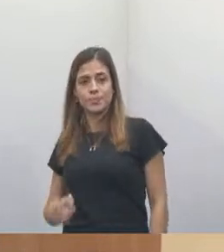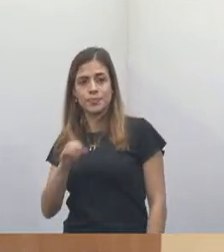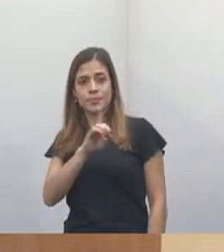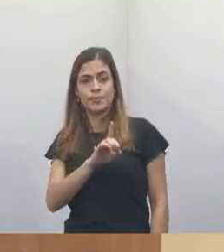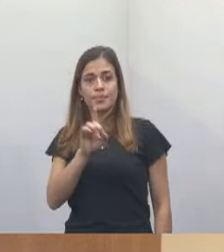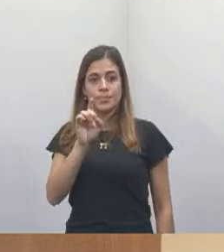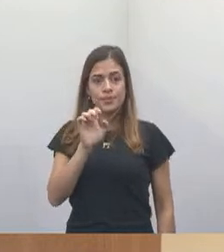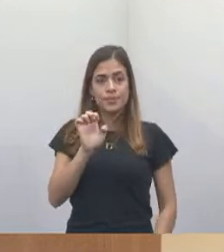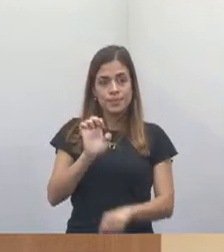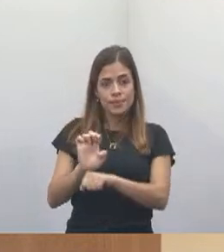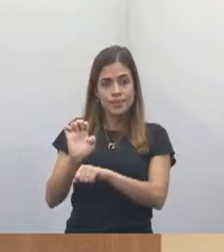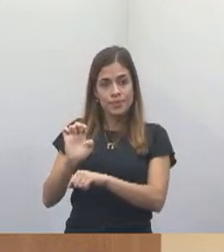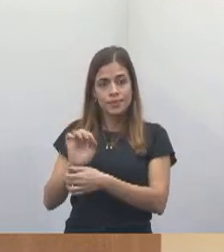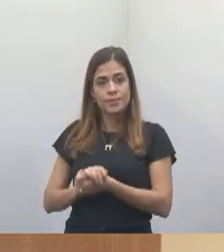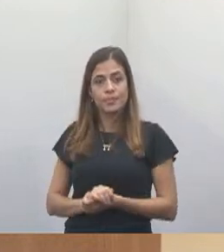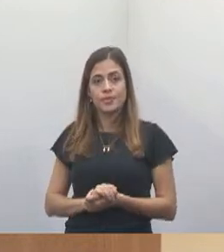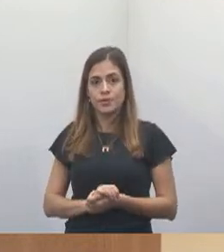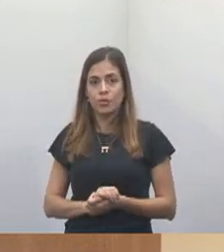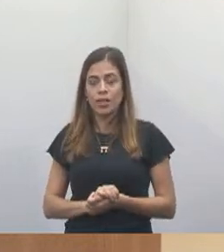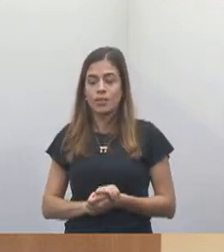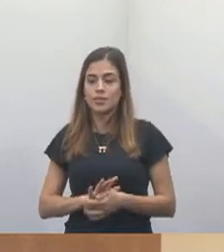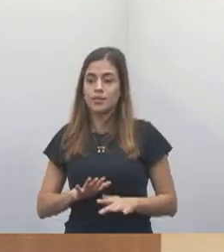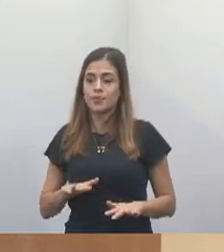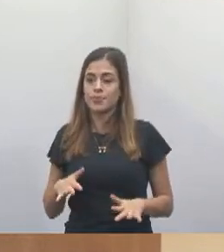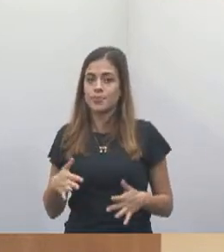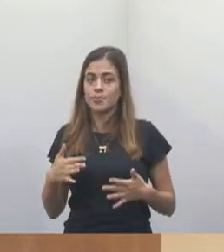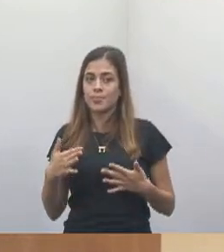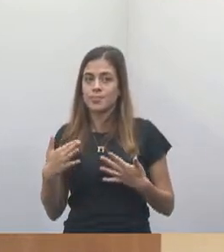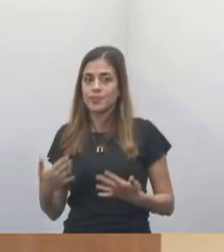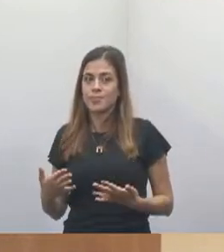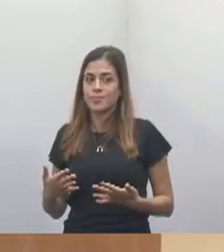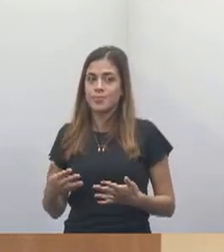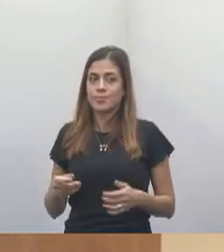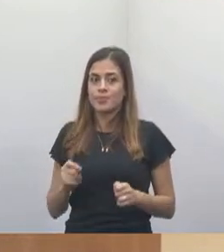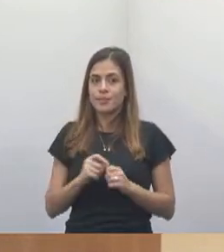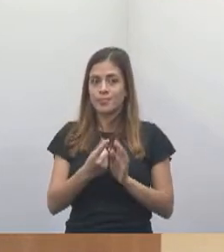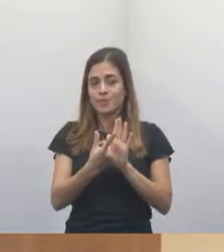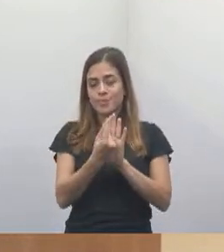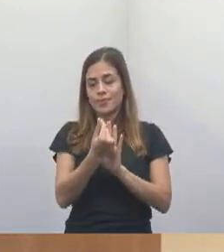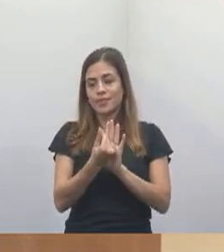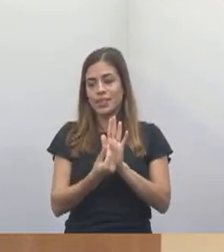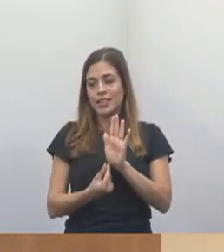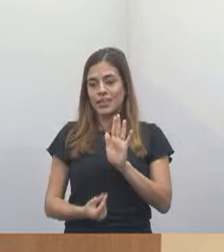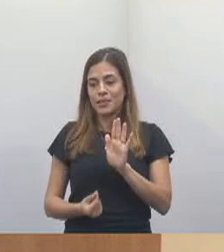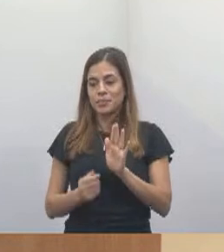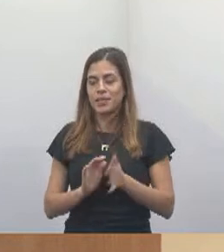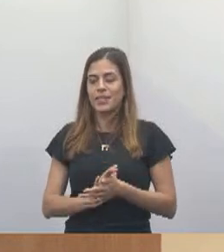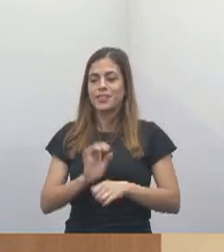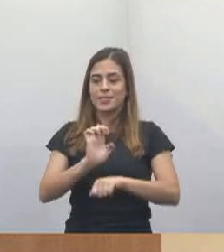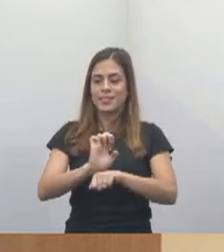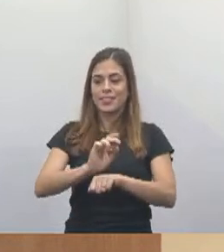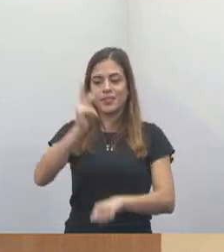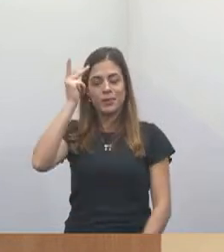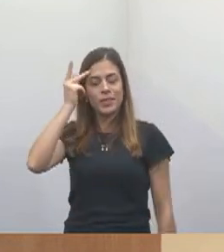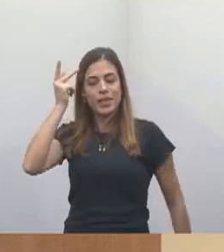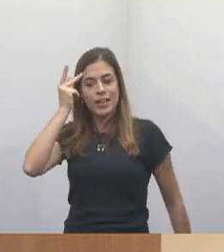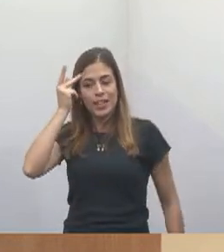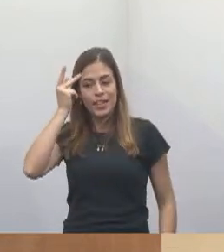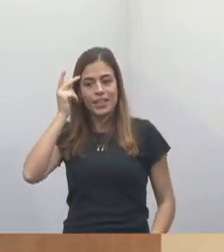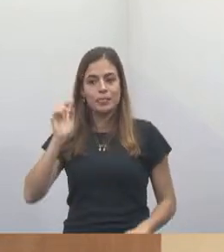seja do meu partido, dos demais partidos, ao fazer o orçamento do Estado de São Paulo, tenham